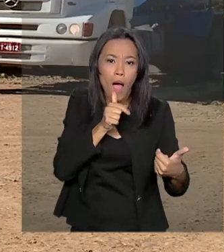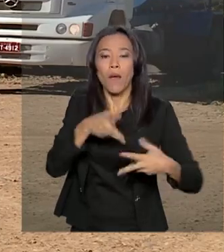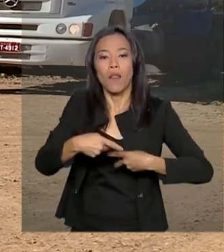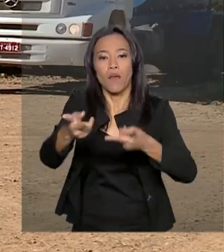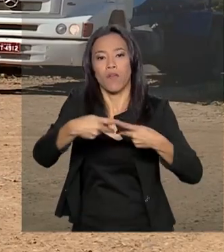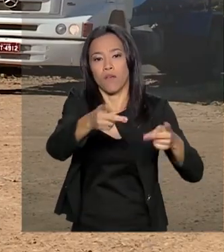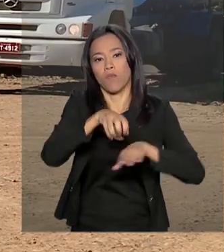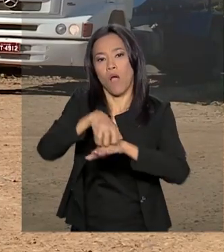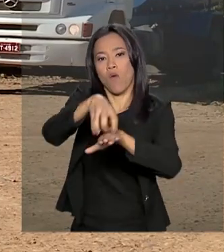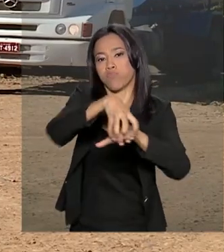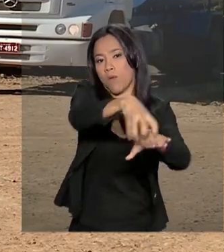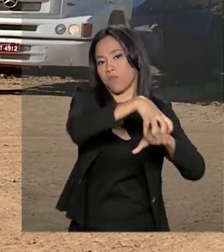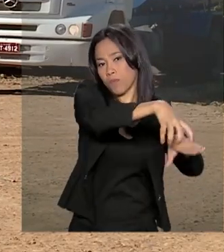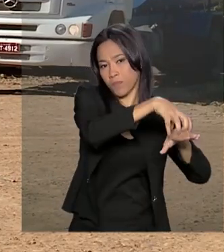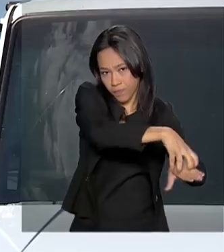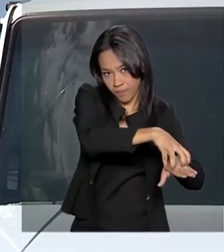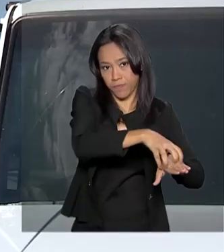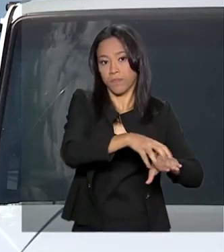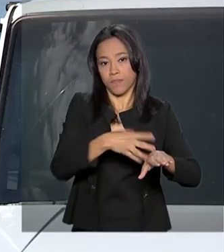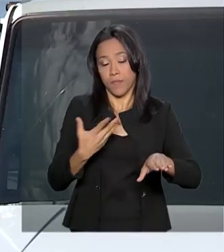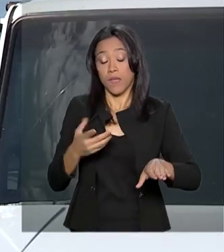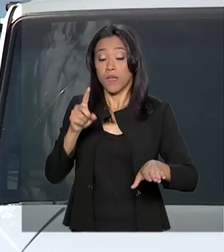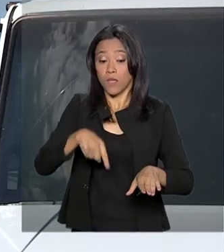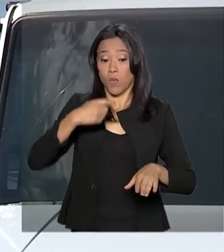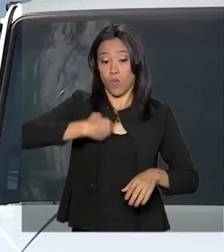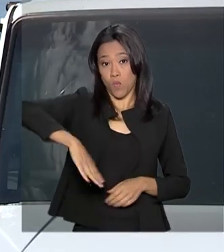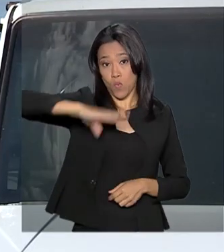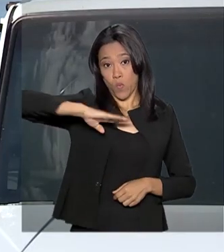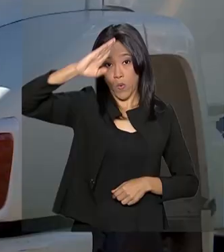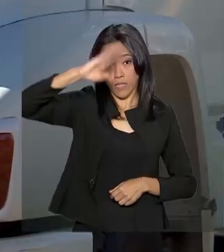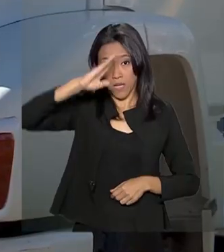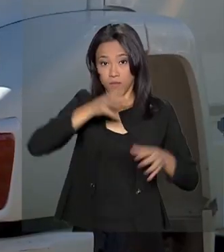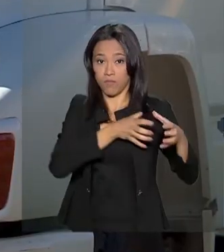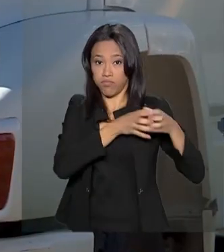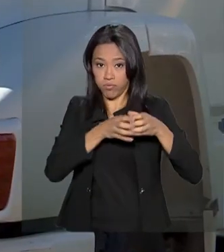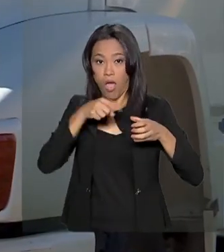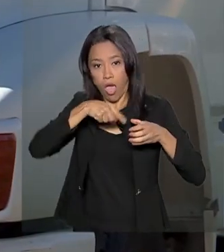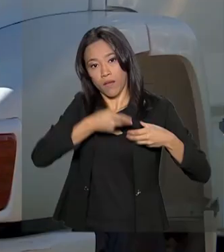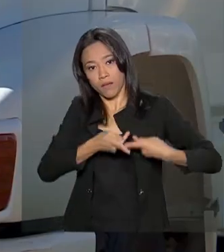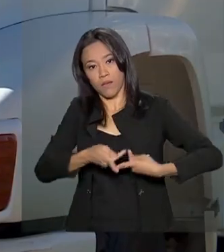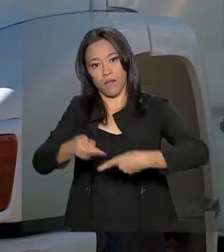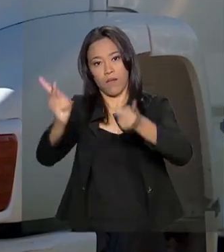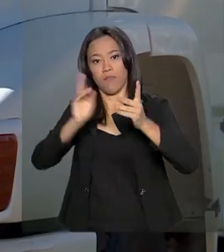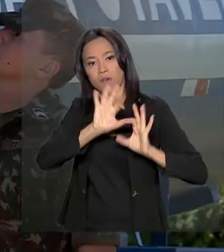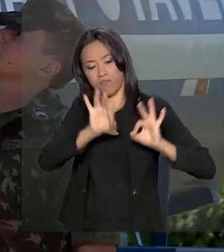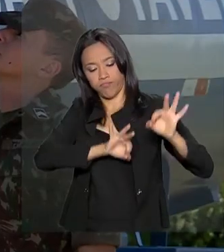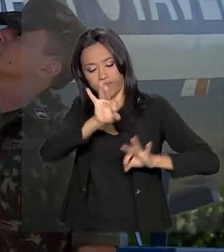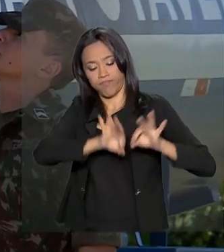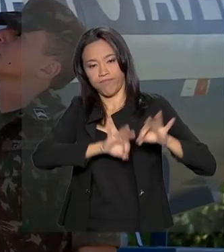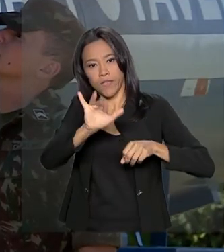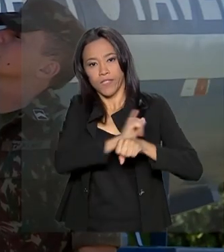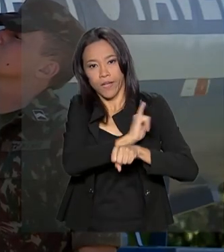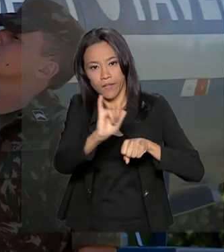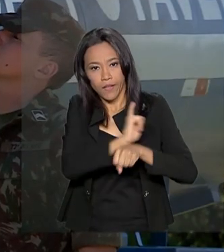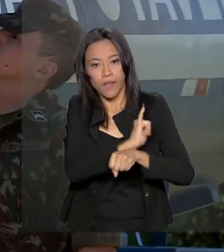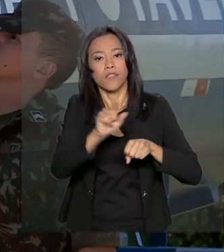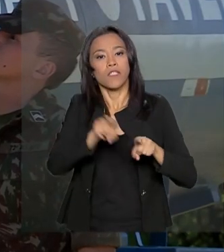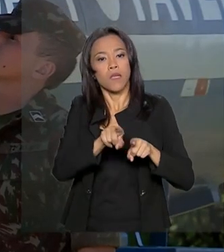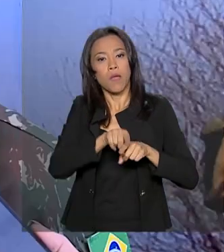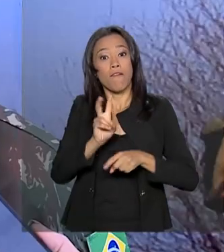atendidos pela Operação Carro-Pipa. O Exército é o responsável pelo planejamento das ações, além da